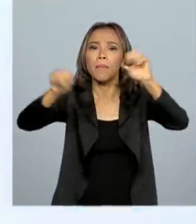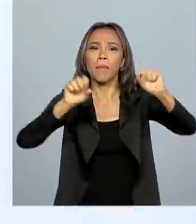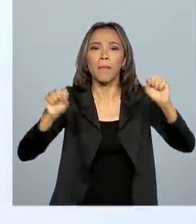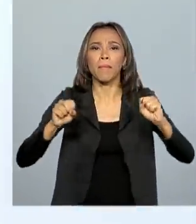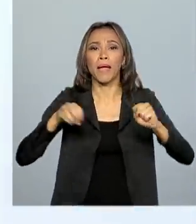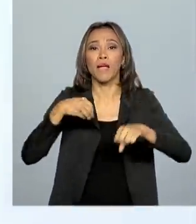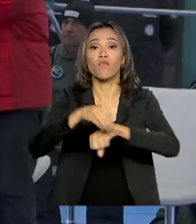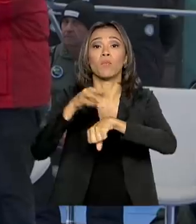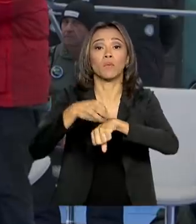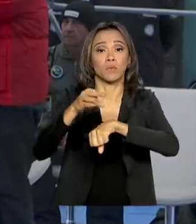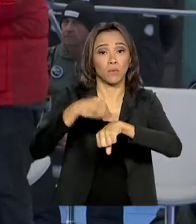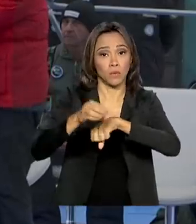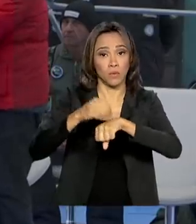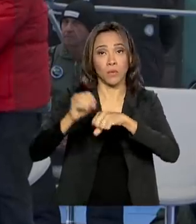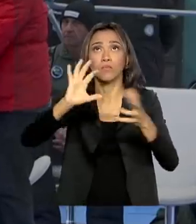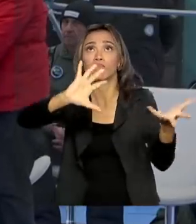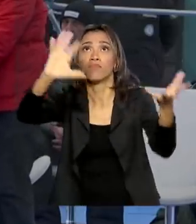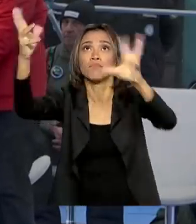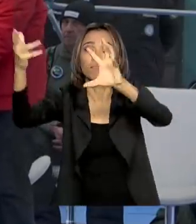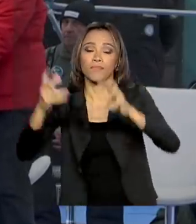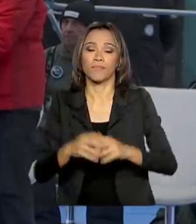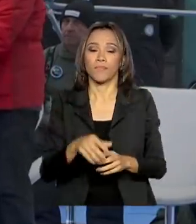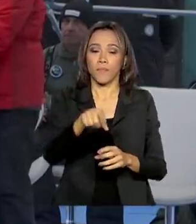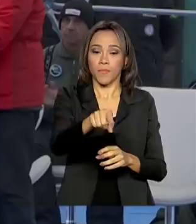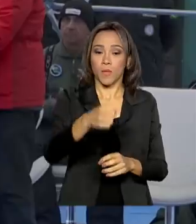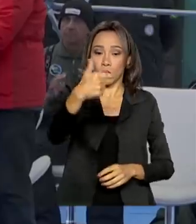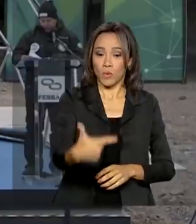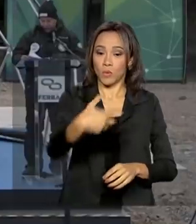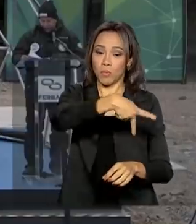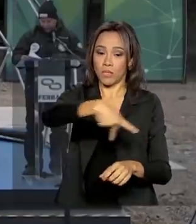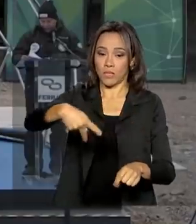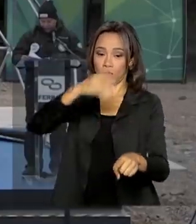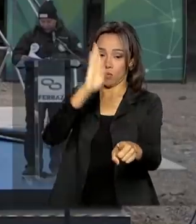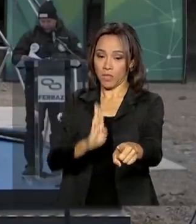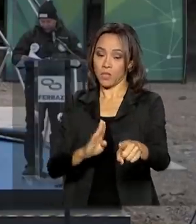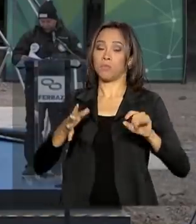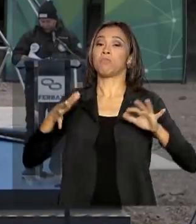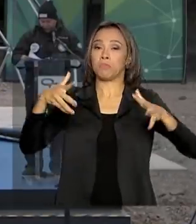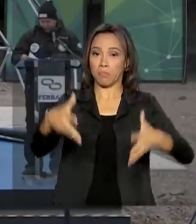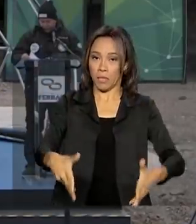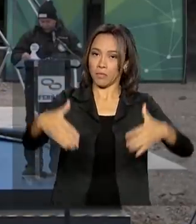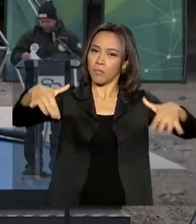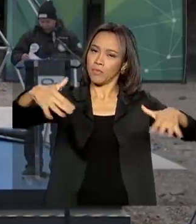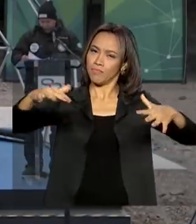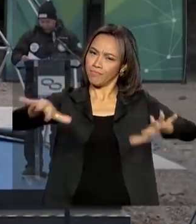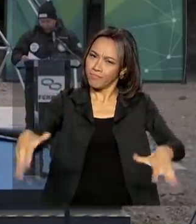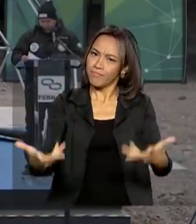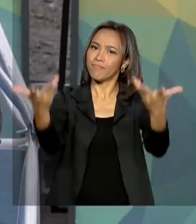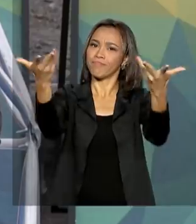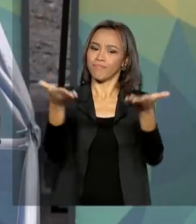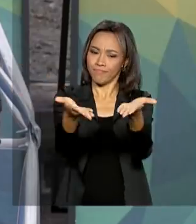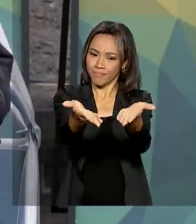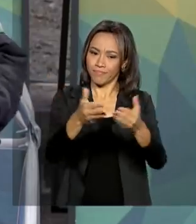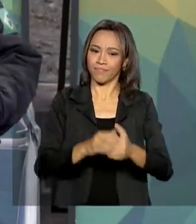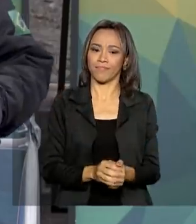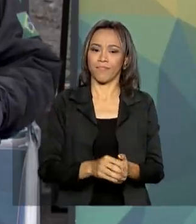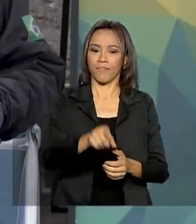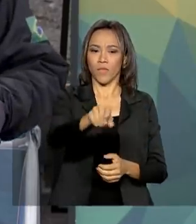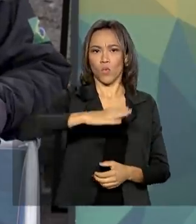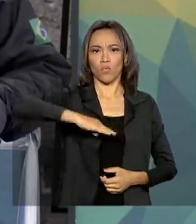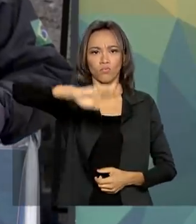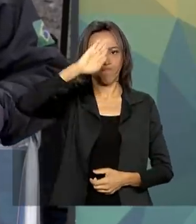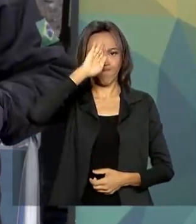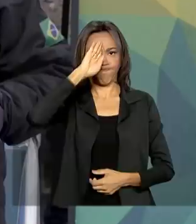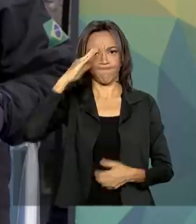alta atmosfera. O vice-presidente da República, Hamilton Mourão, participou da cerimônia na ilha de Rei George. O comandante da